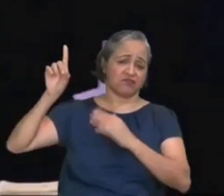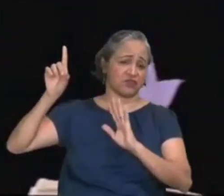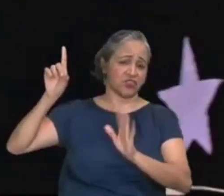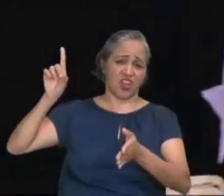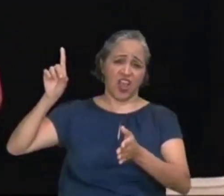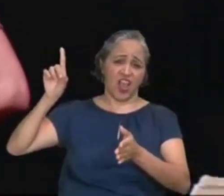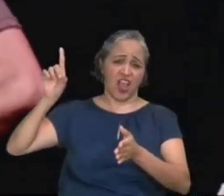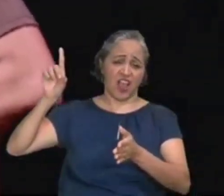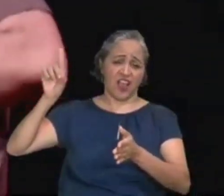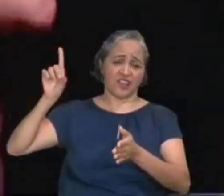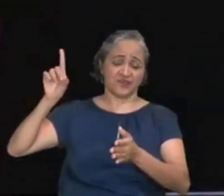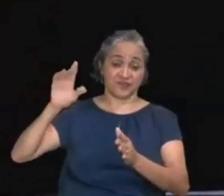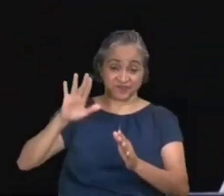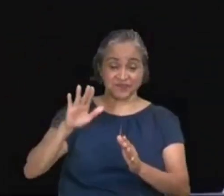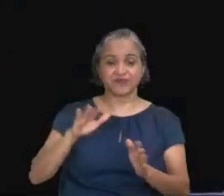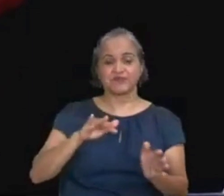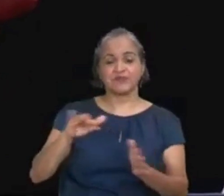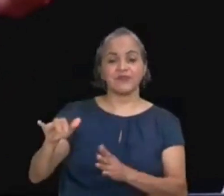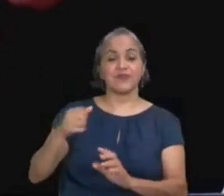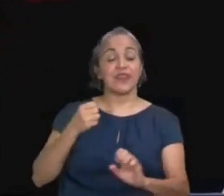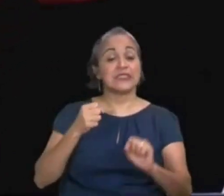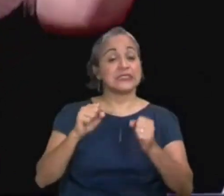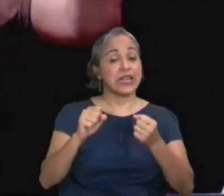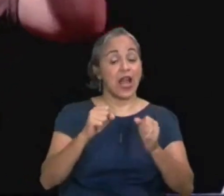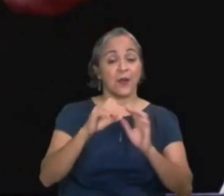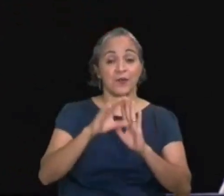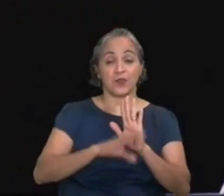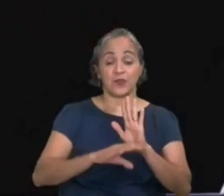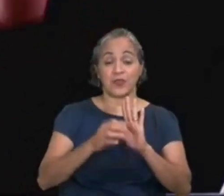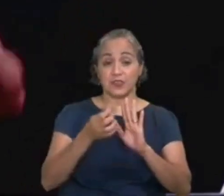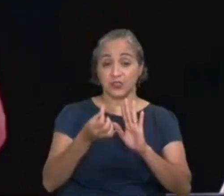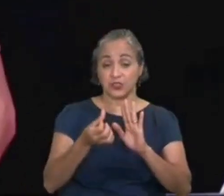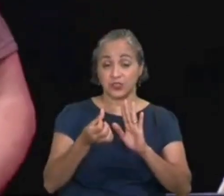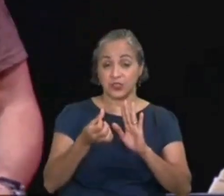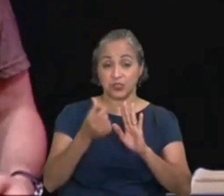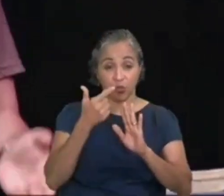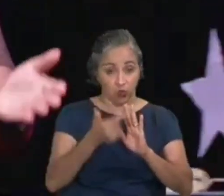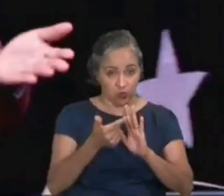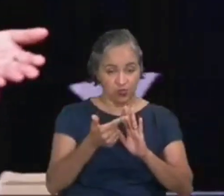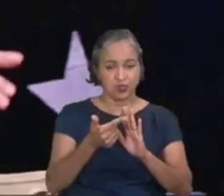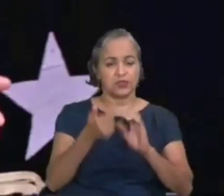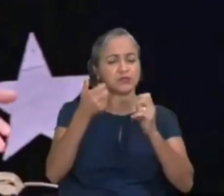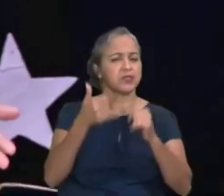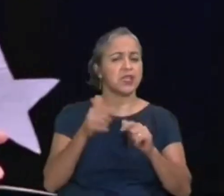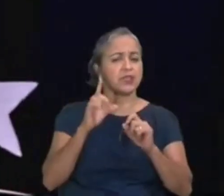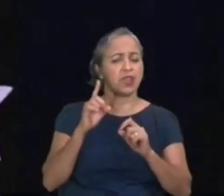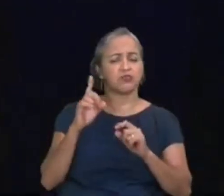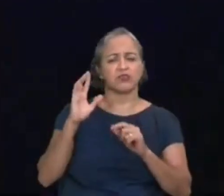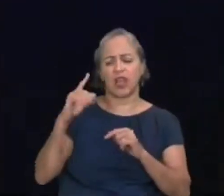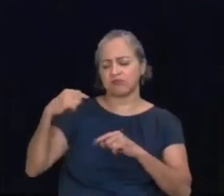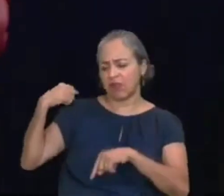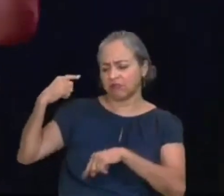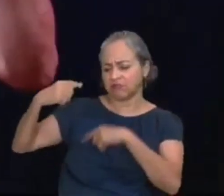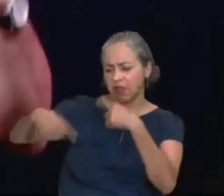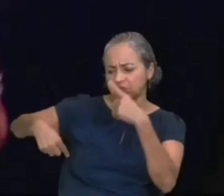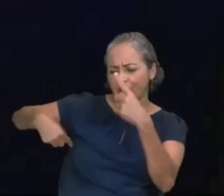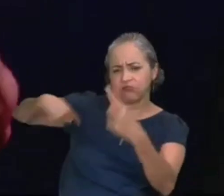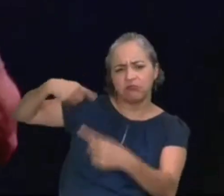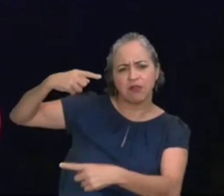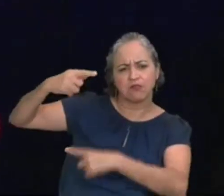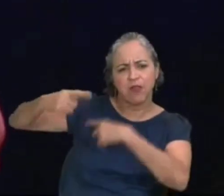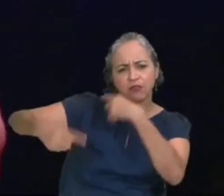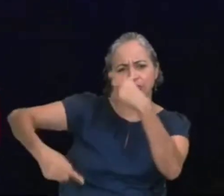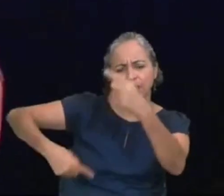2, que de eternidade em eternidade, tu és Deus, ou seja, Deus é eterno, e Deus é o Criador. Deus é o